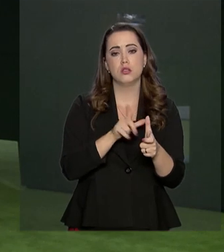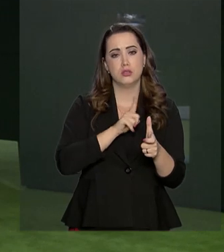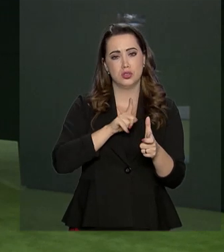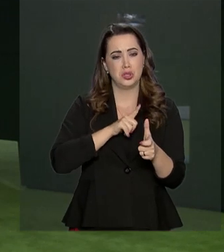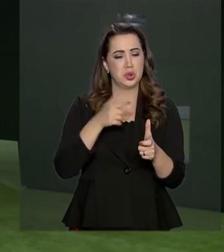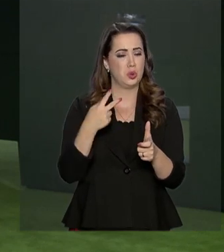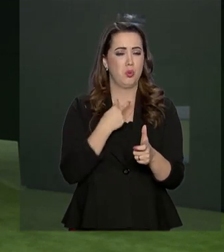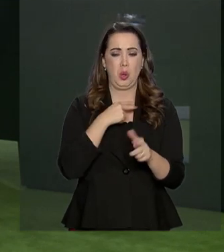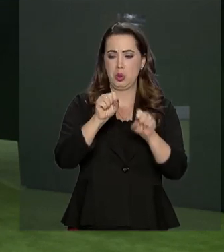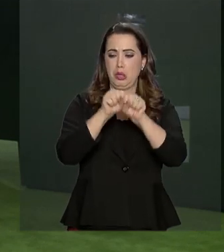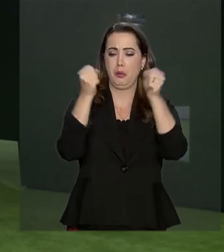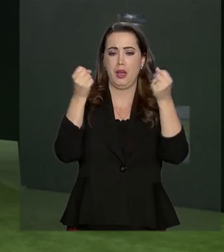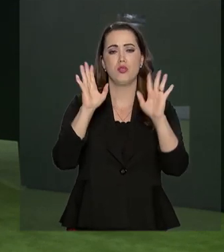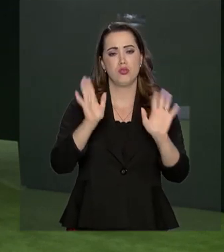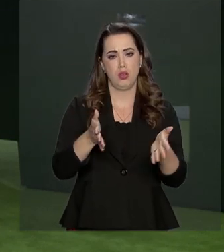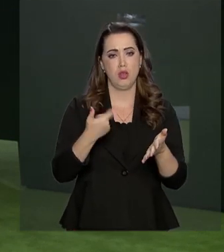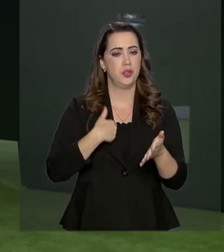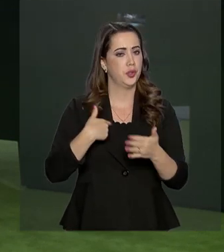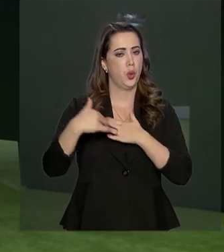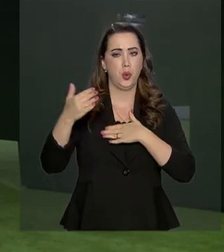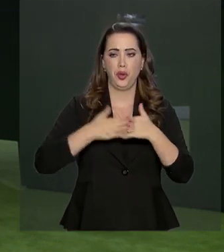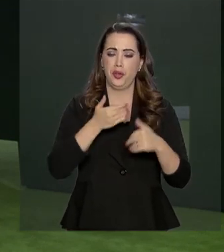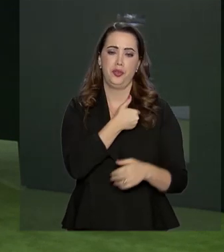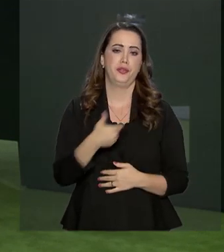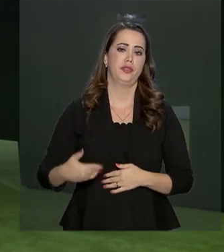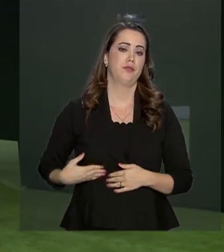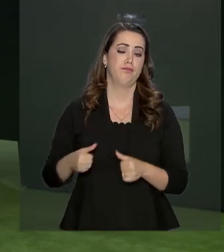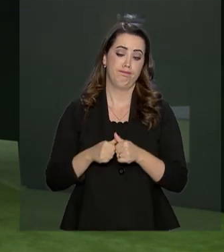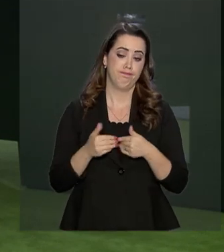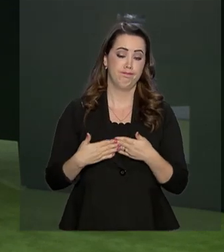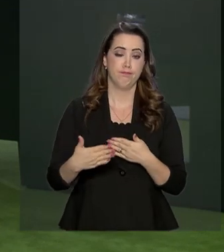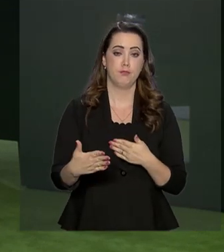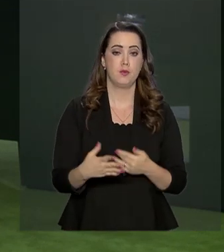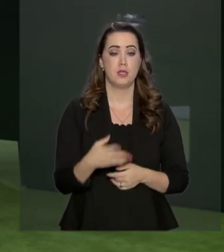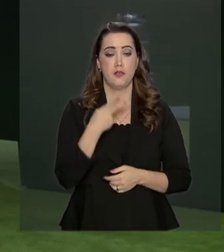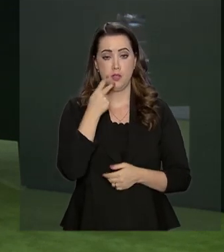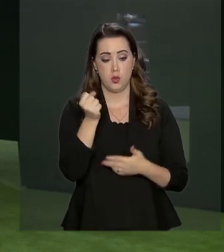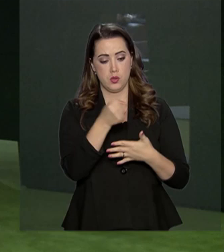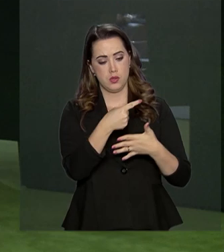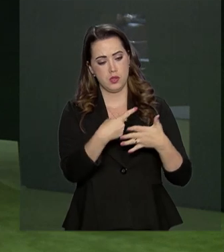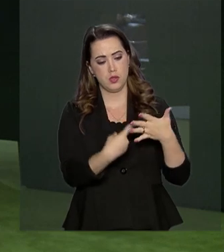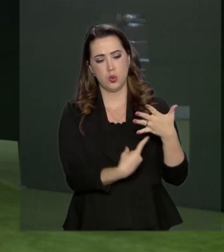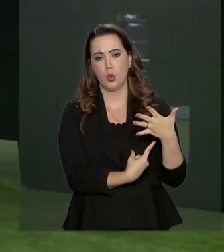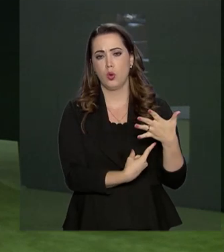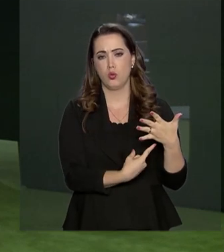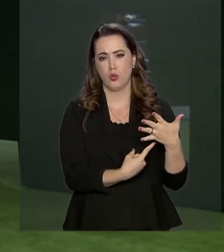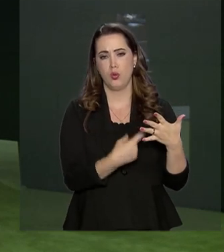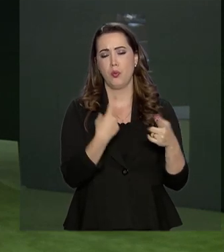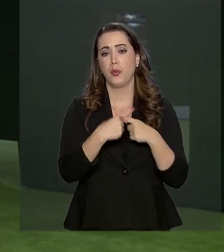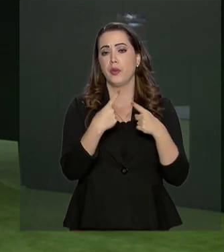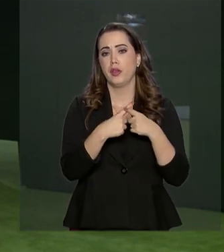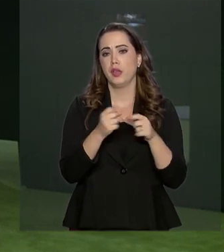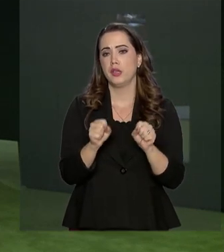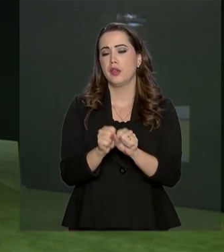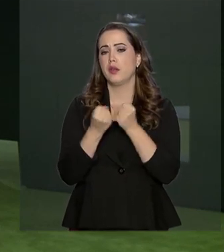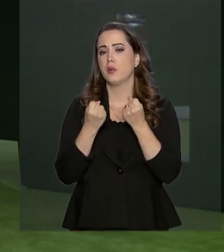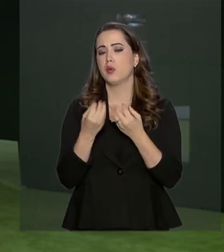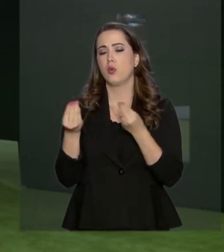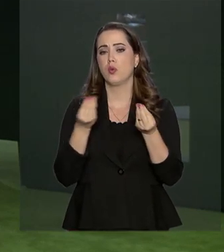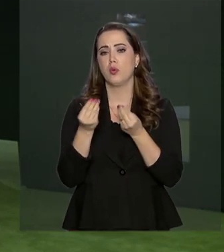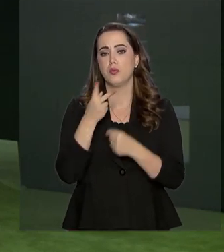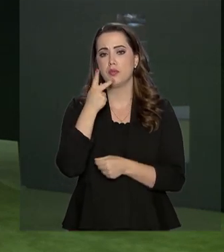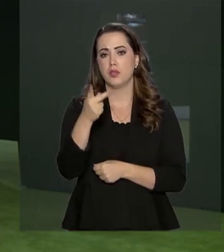independe do governo que está em vigor. Ele citou alguns pontos para essa falência, como o ele